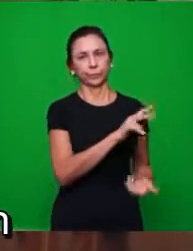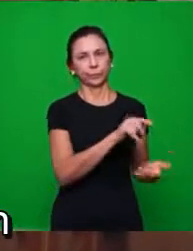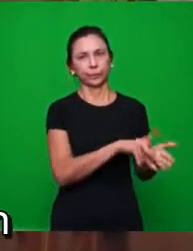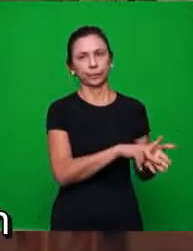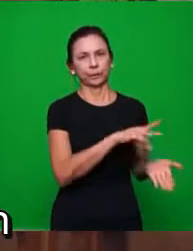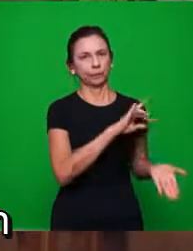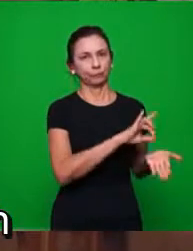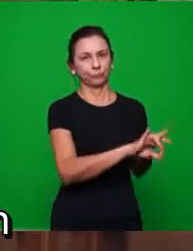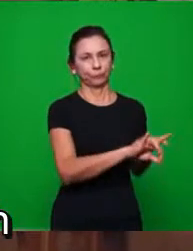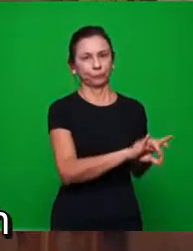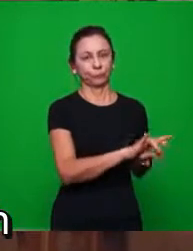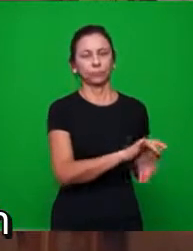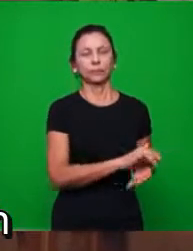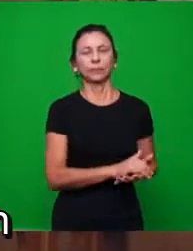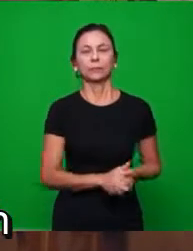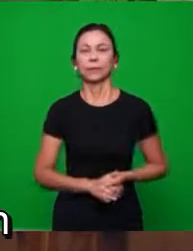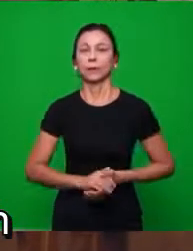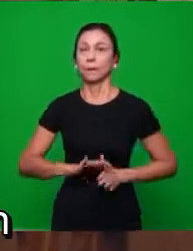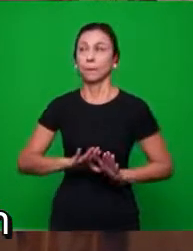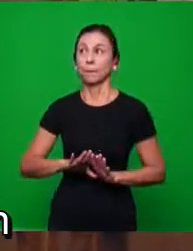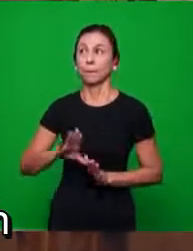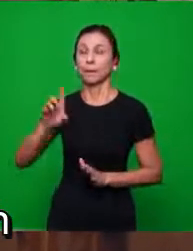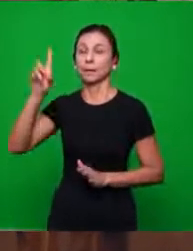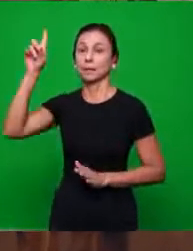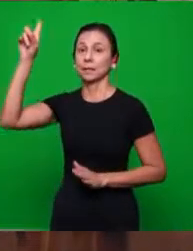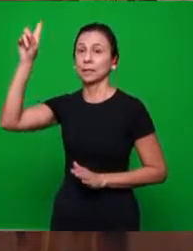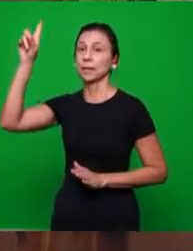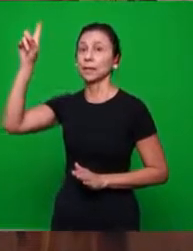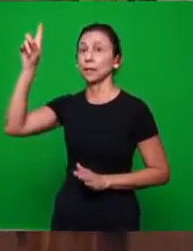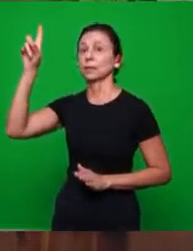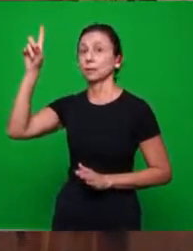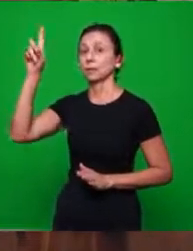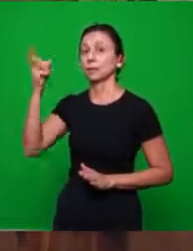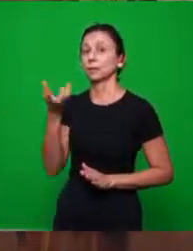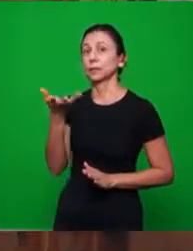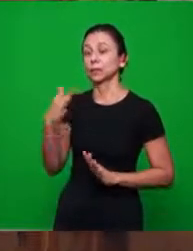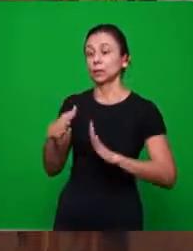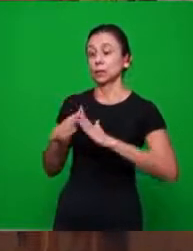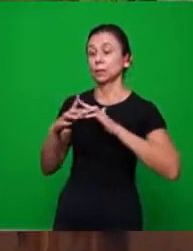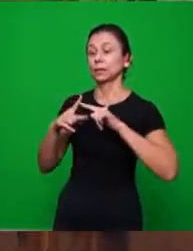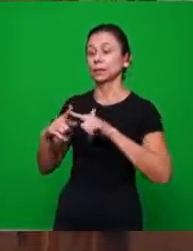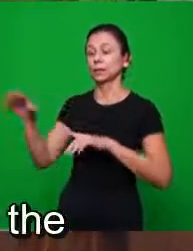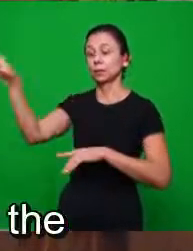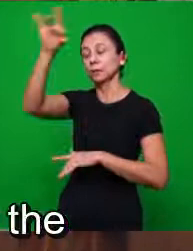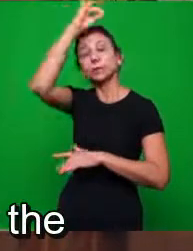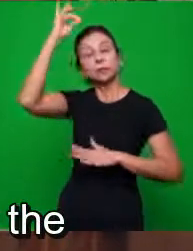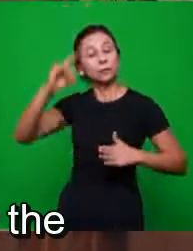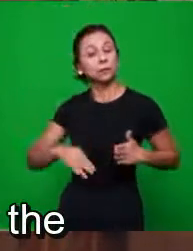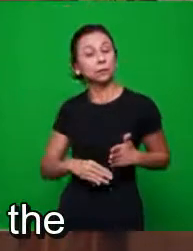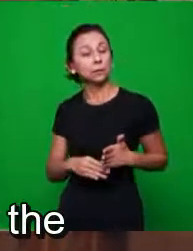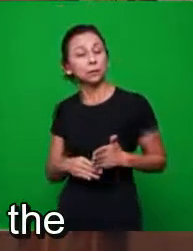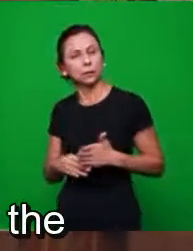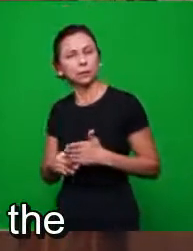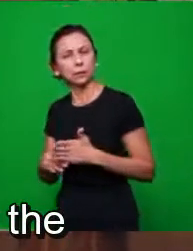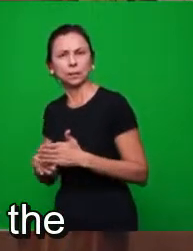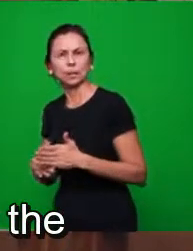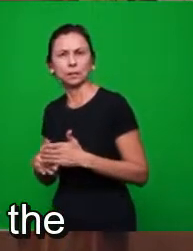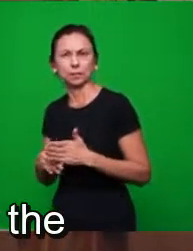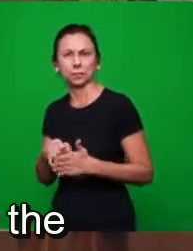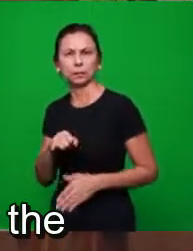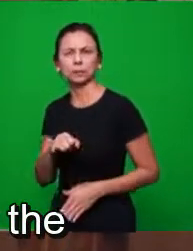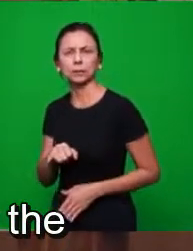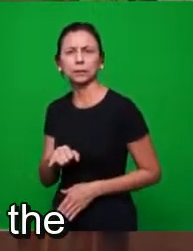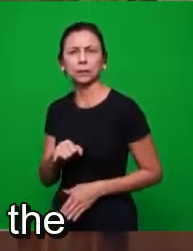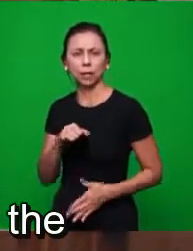segredo que Deus queria colocar uma igreja para ser guiada pelo Espírito Santo, porque ela sabia que sendo o